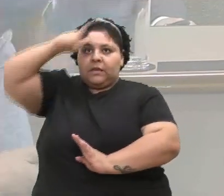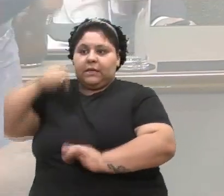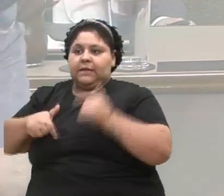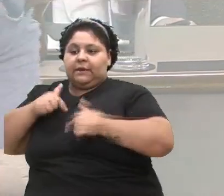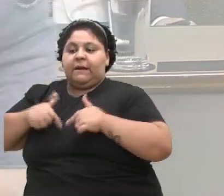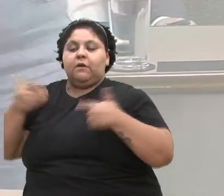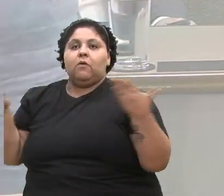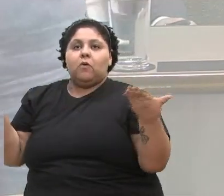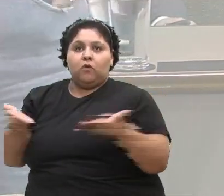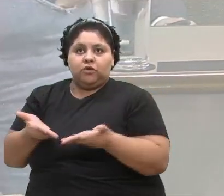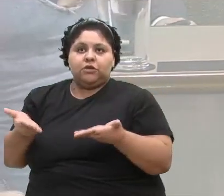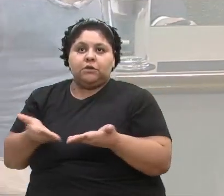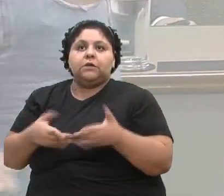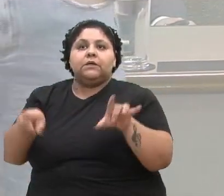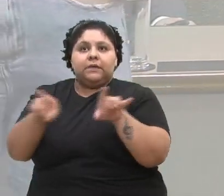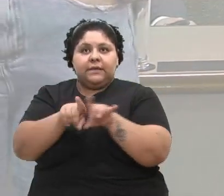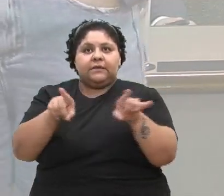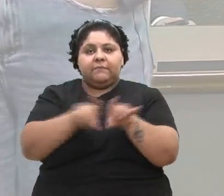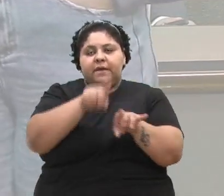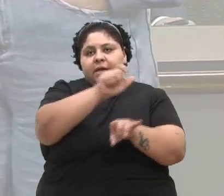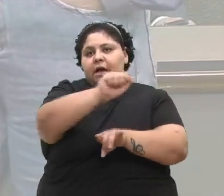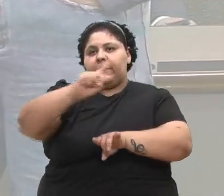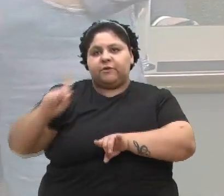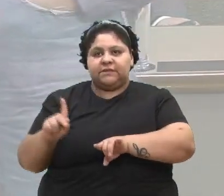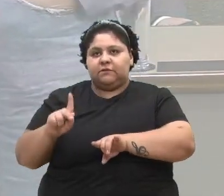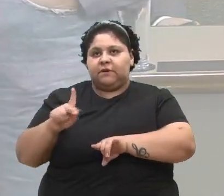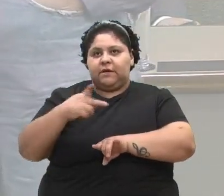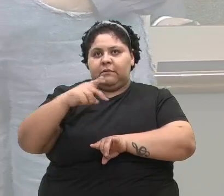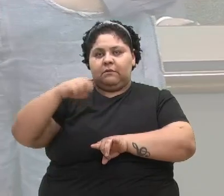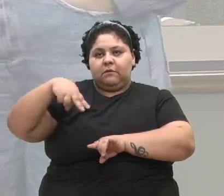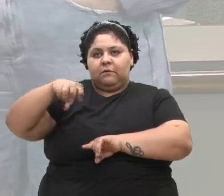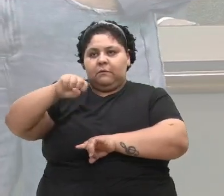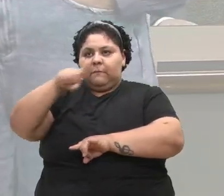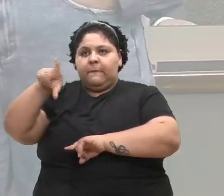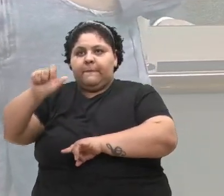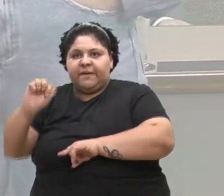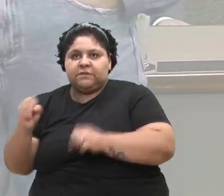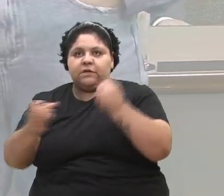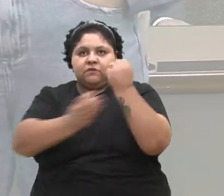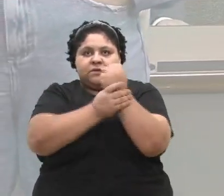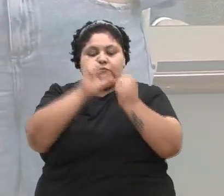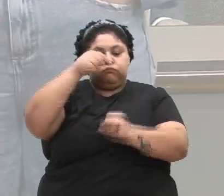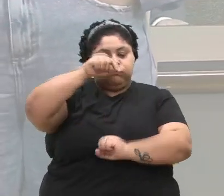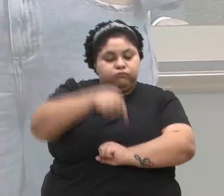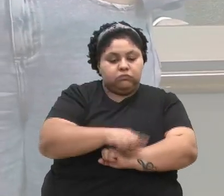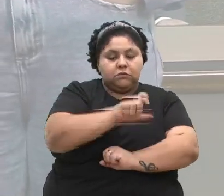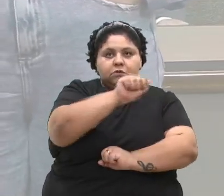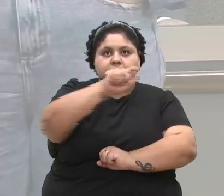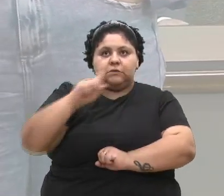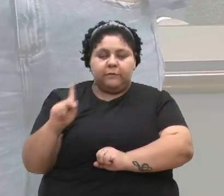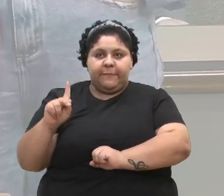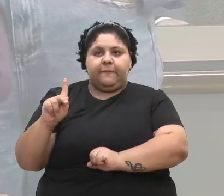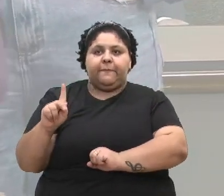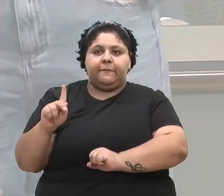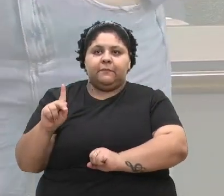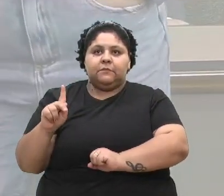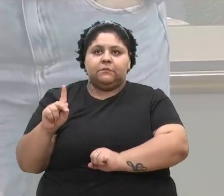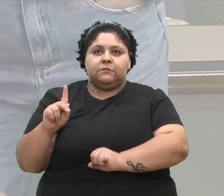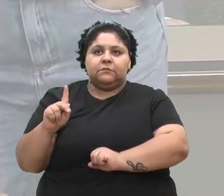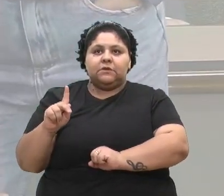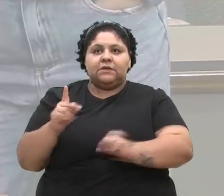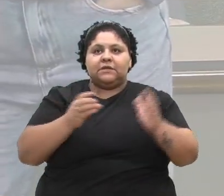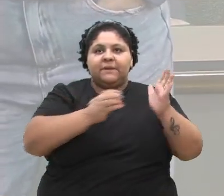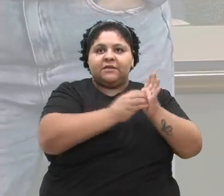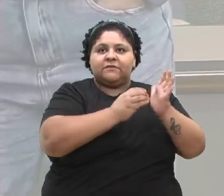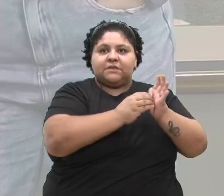e de proventos de aposentadoria e pensões asseguradas do fundo de aposentadoria e pensão do servidor